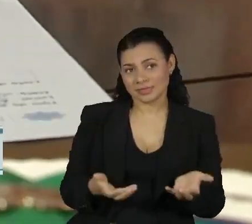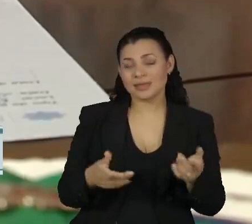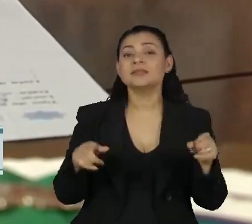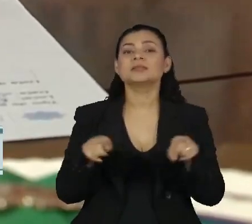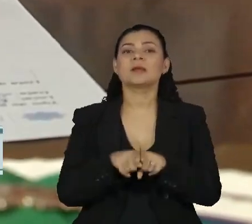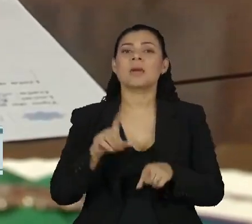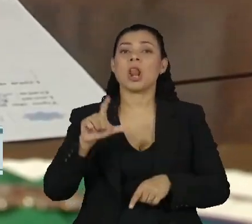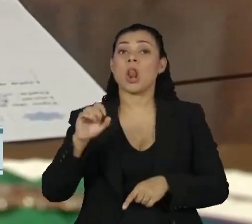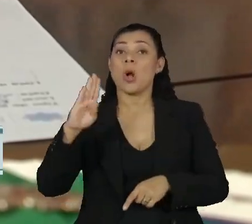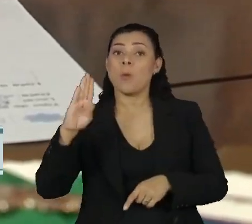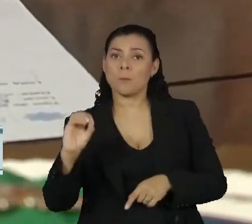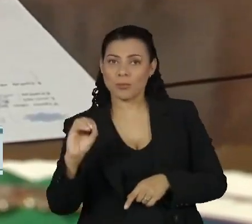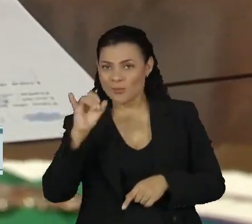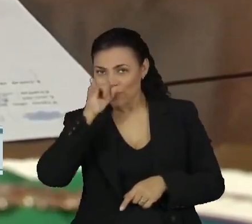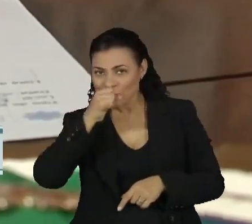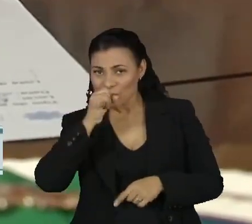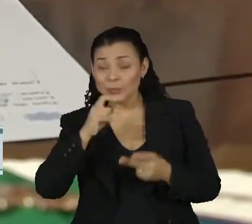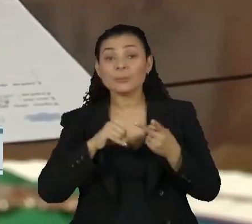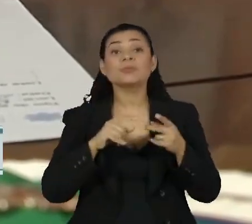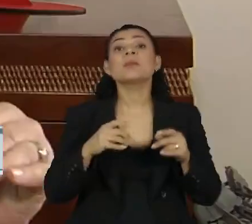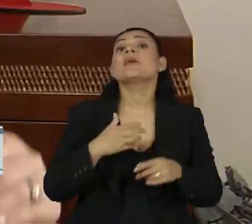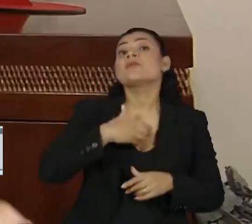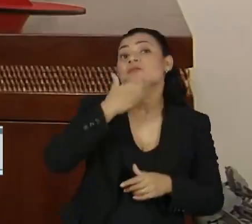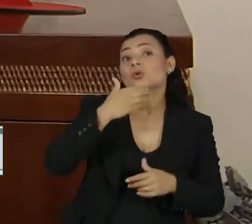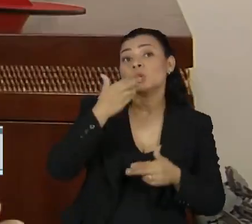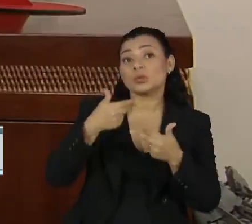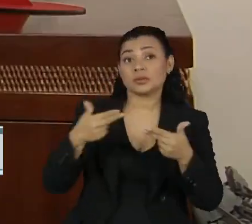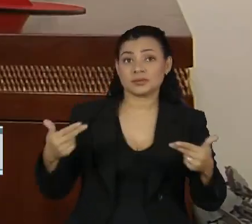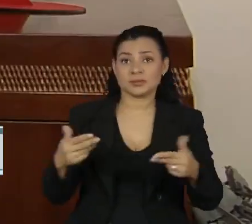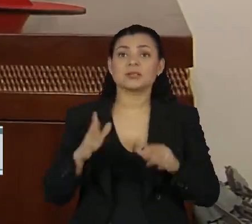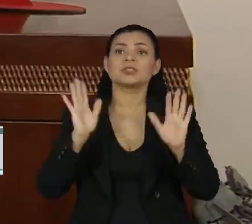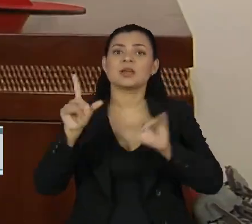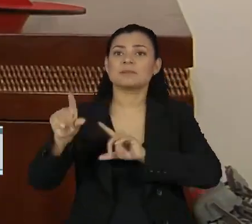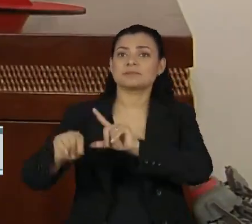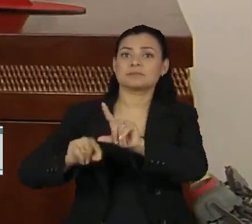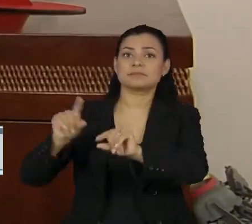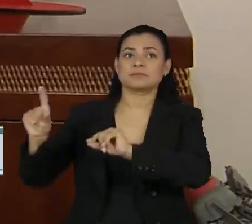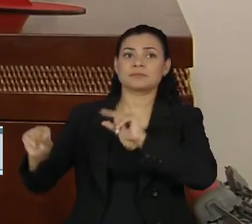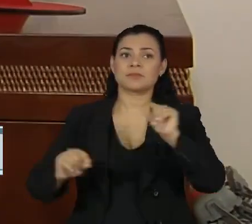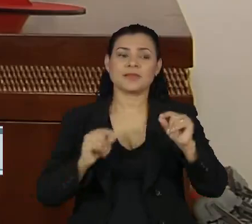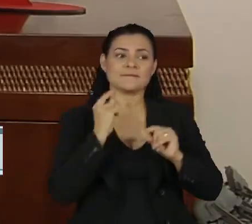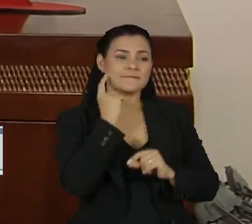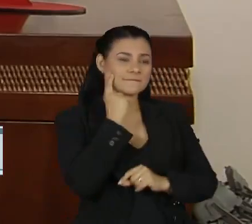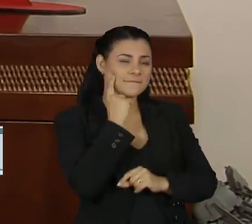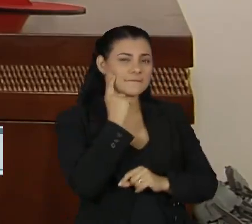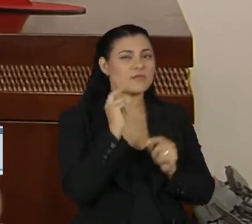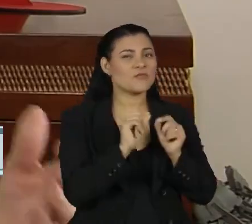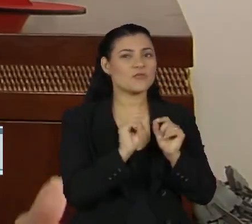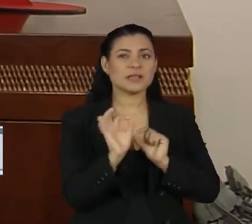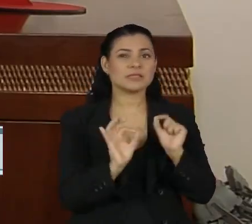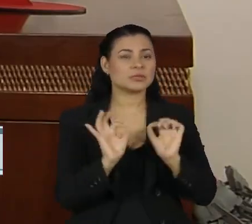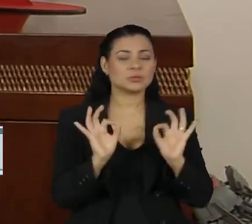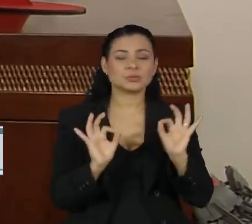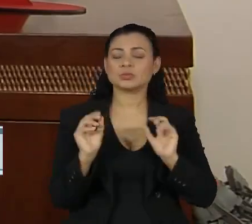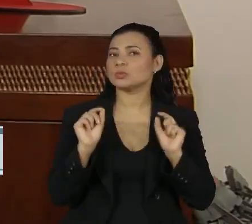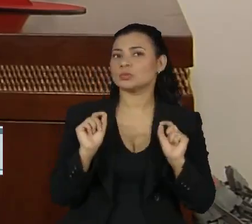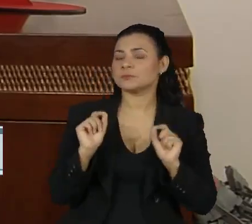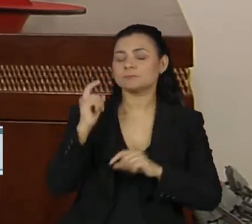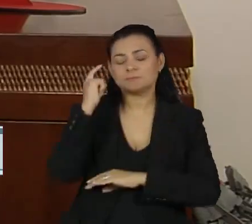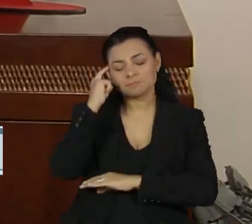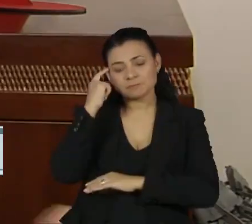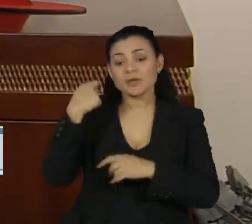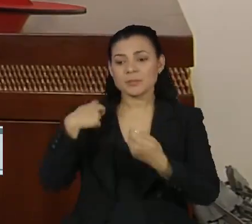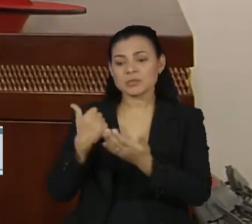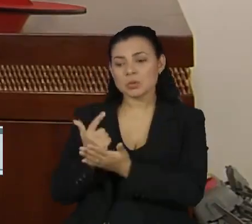lombo assado e frutas frescas. E aí eu já separo as receitas, o que é que eu vou fazer, em cima disso o que é que eu